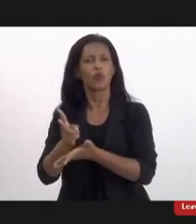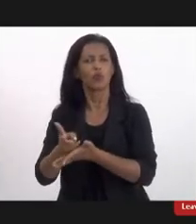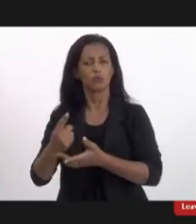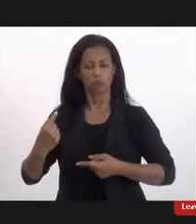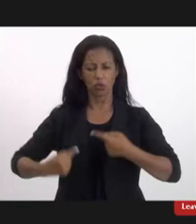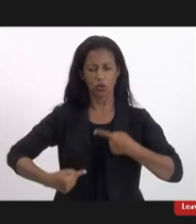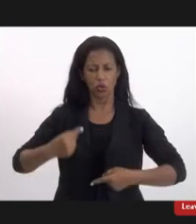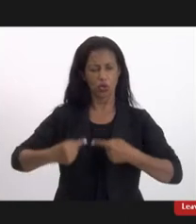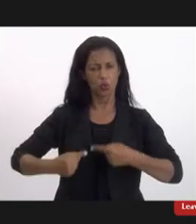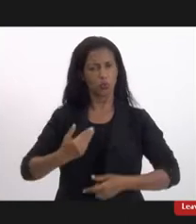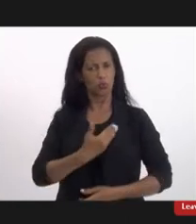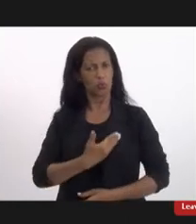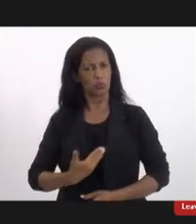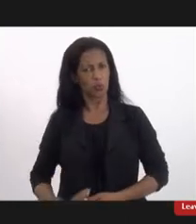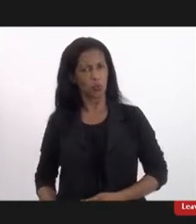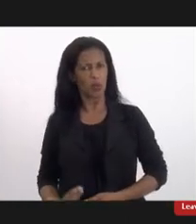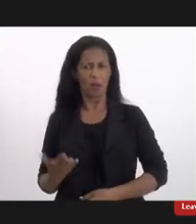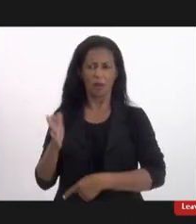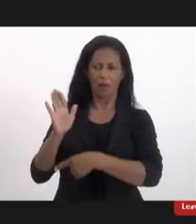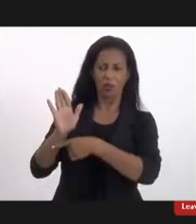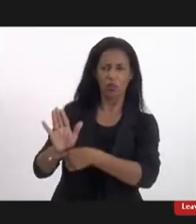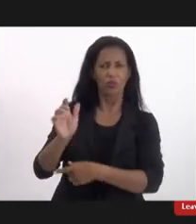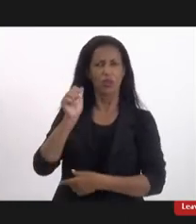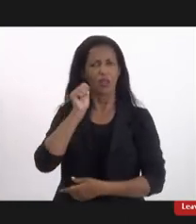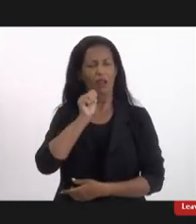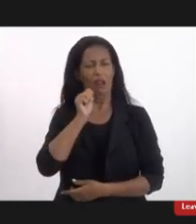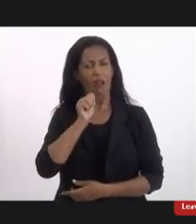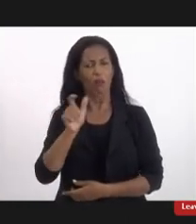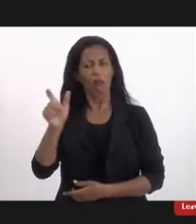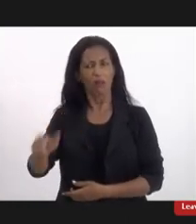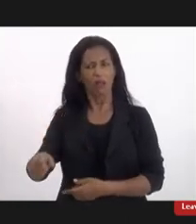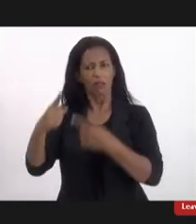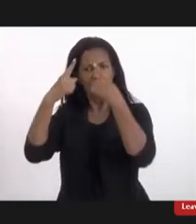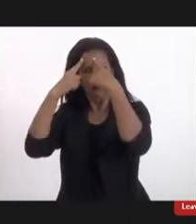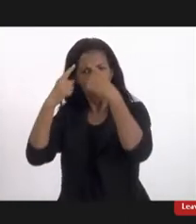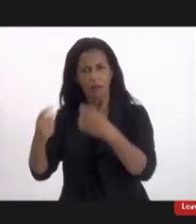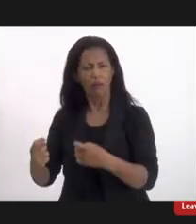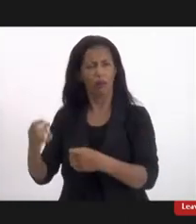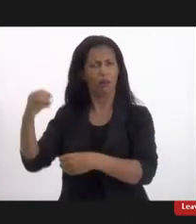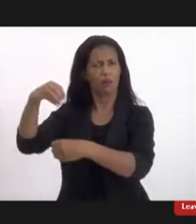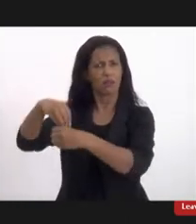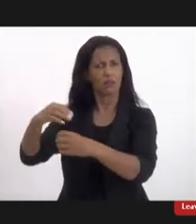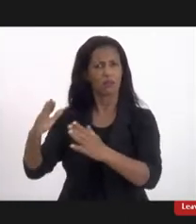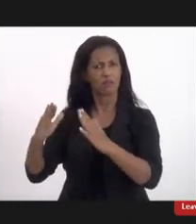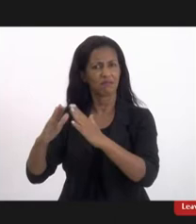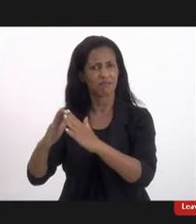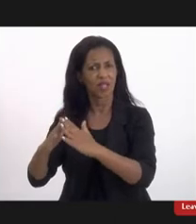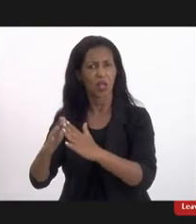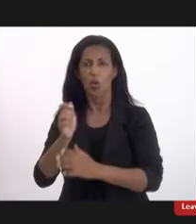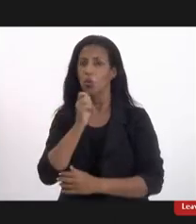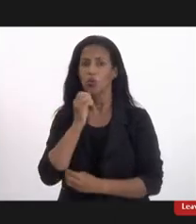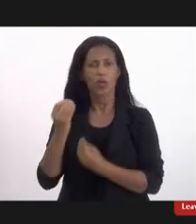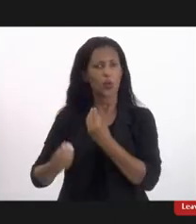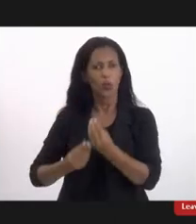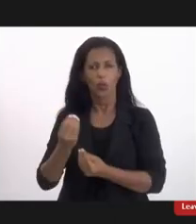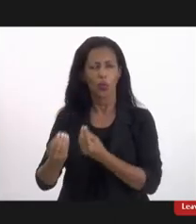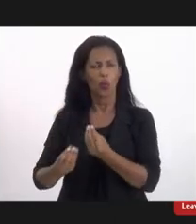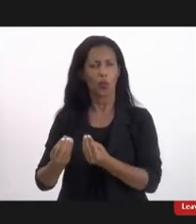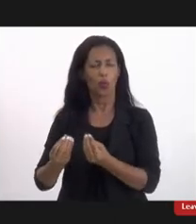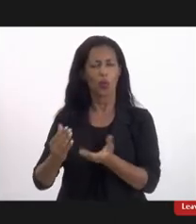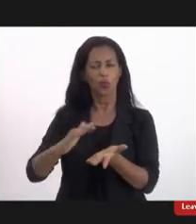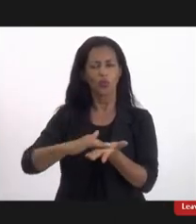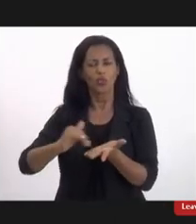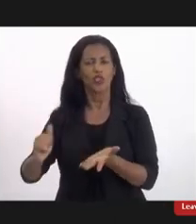para tirar a mulher ali daquele agressor não há uma continuidade de tirar a mulher com